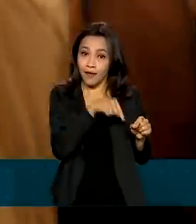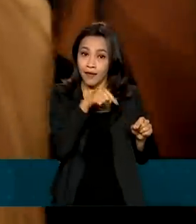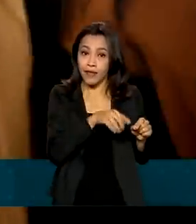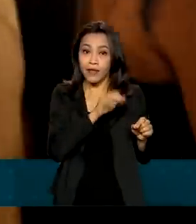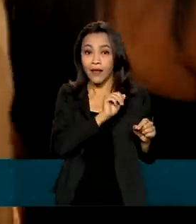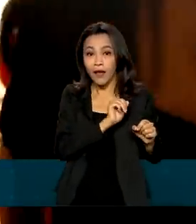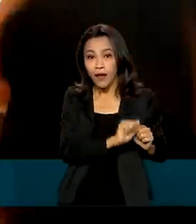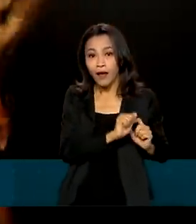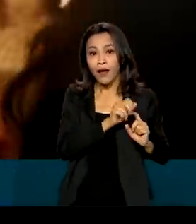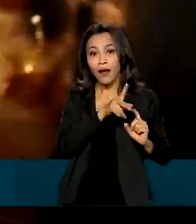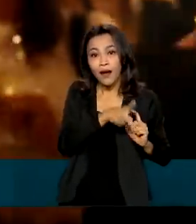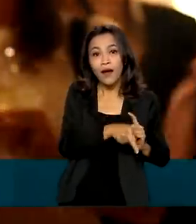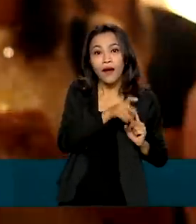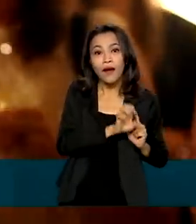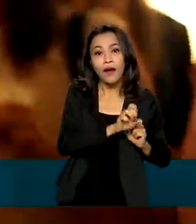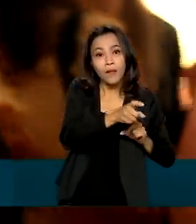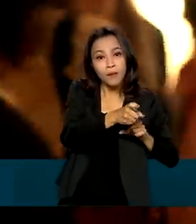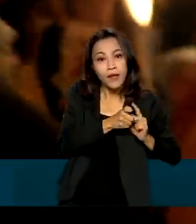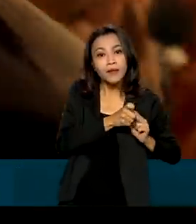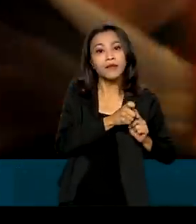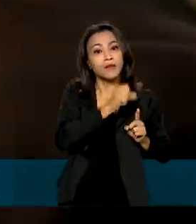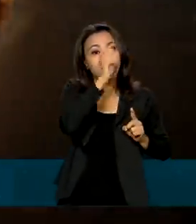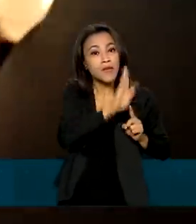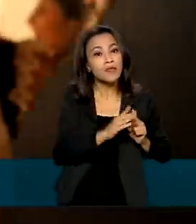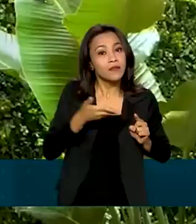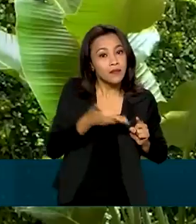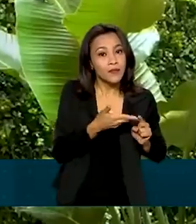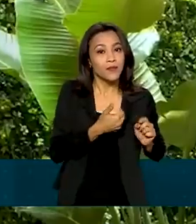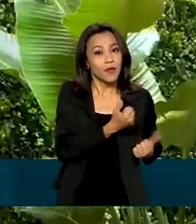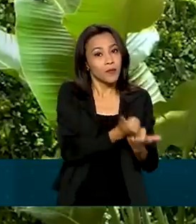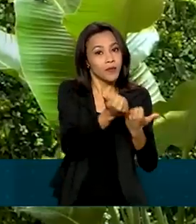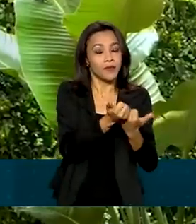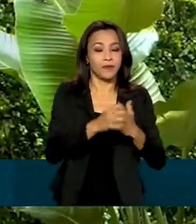Exportações e Investimentos, a Apex Brasil.